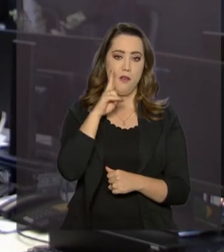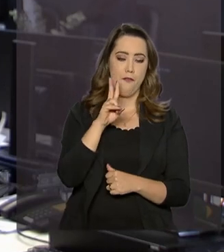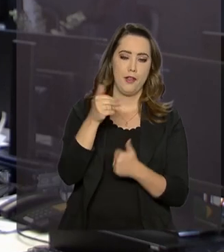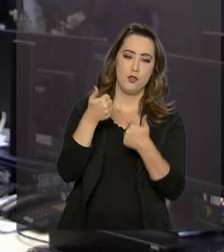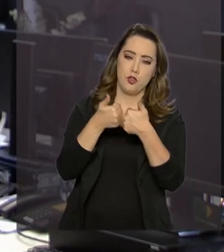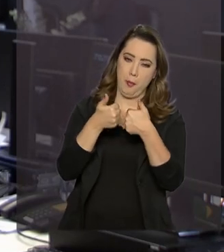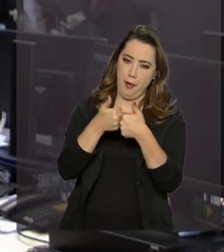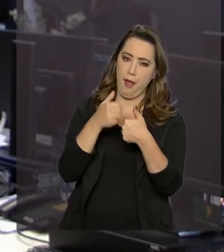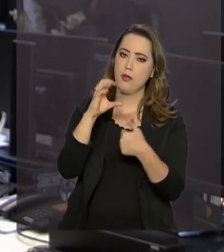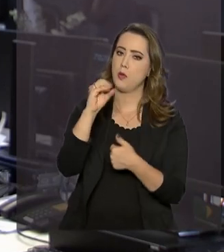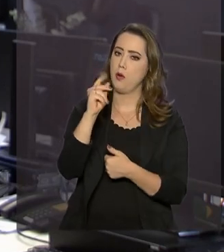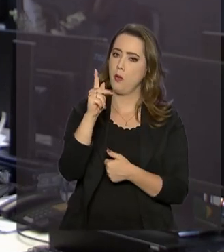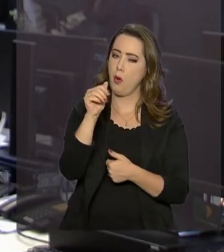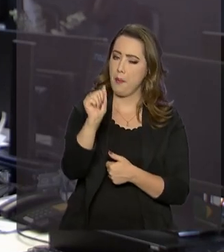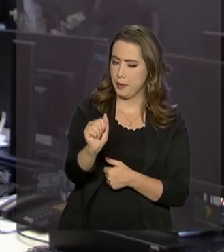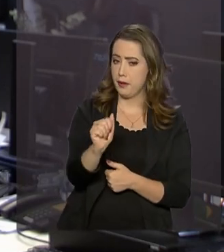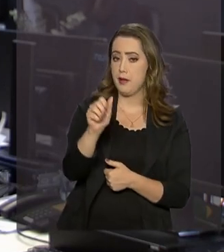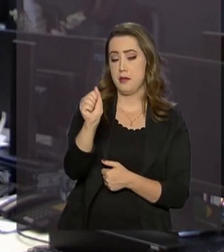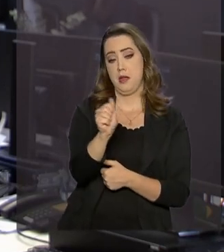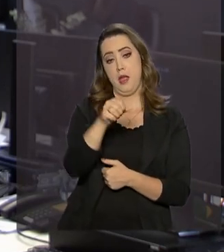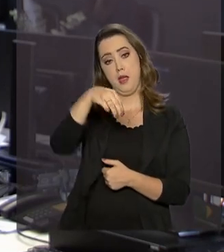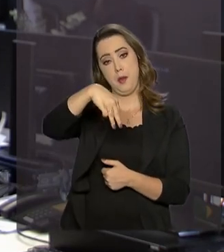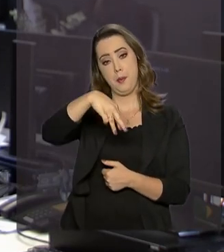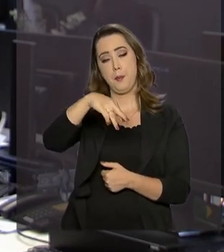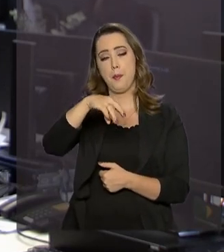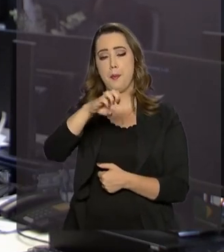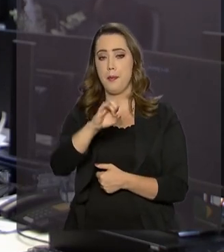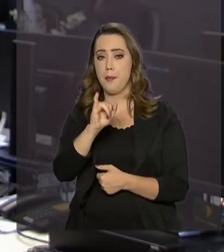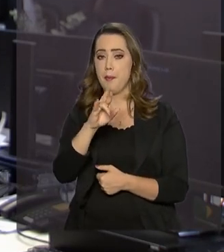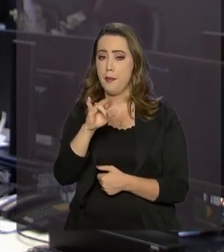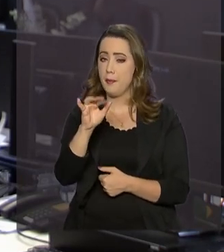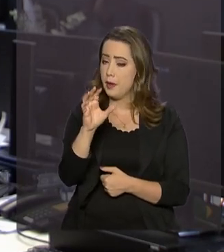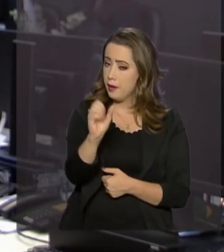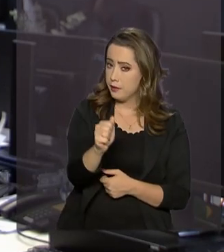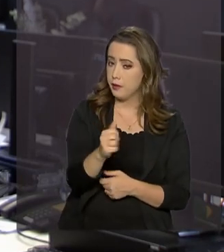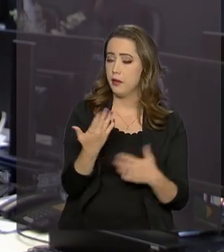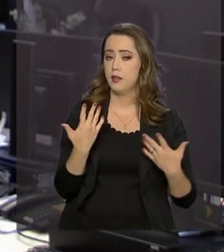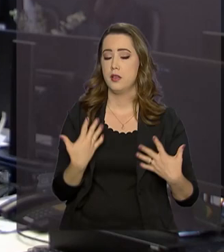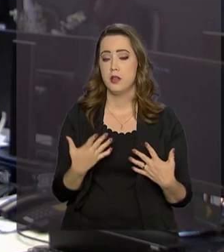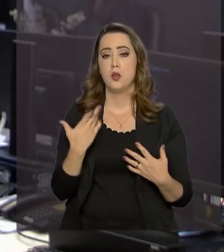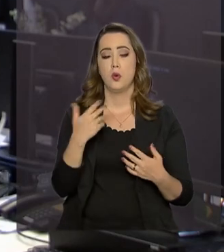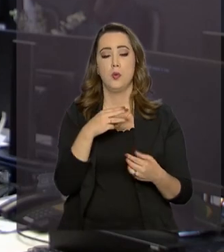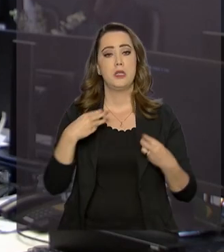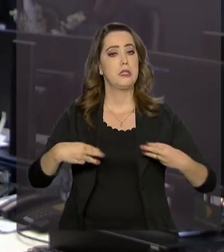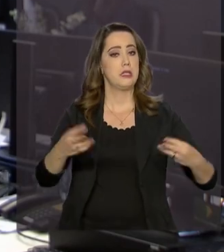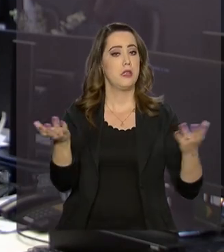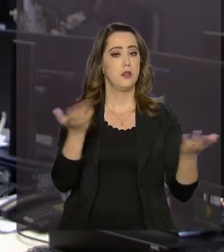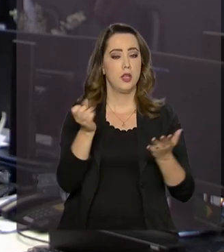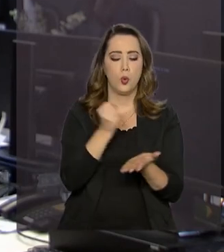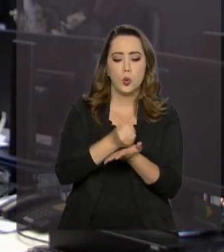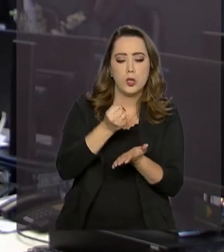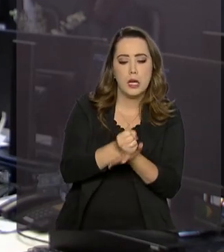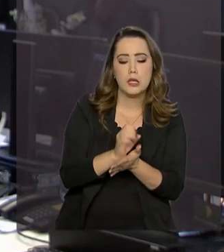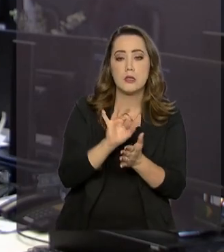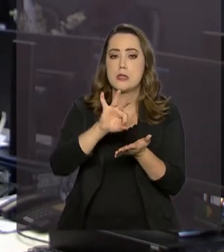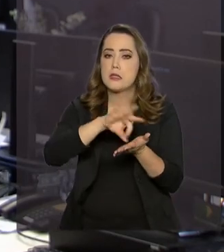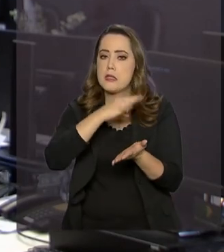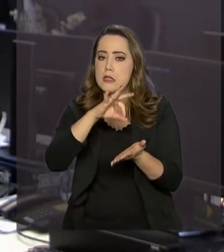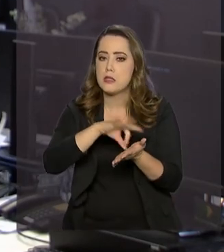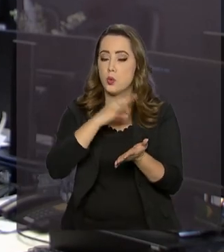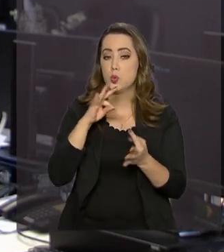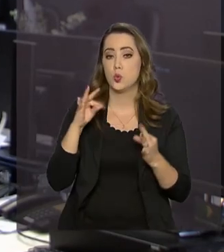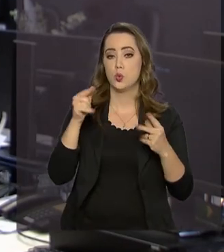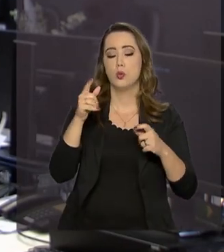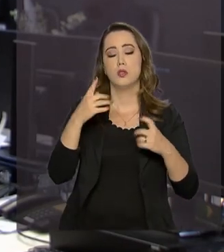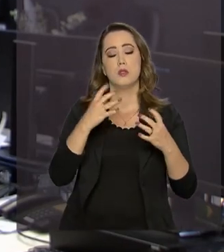Copa América, o Ministério do Turismo exige que as empresas que atuam no evento estejam inscritas no Cadastro de Prestadores